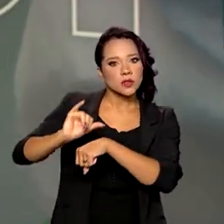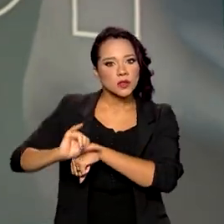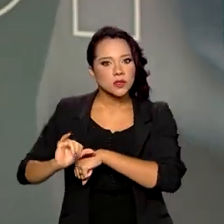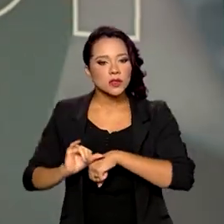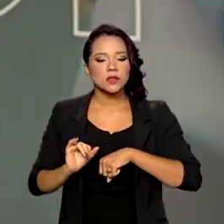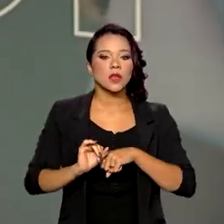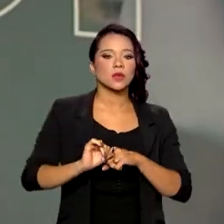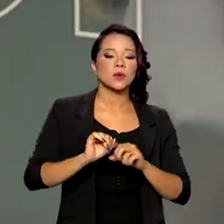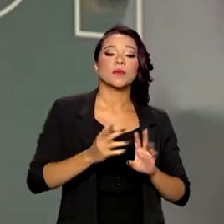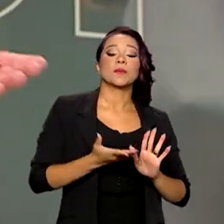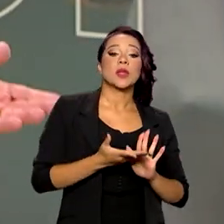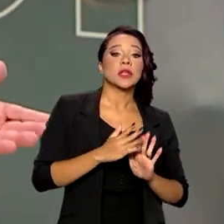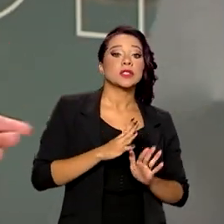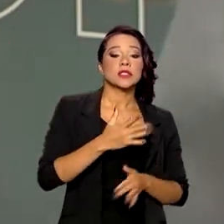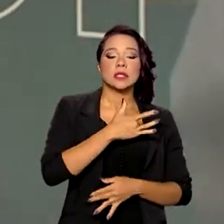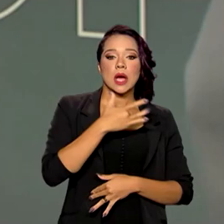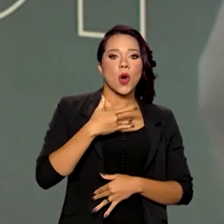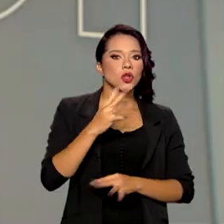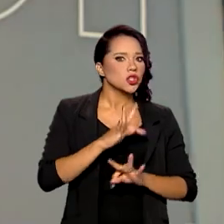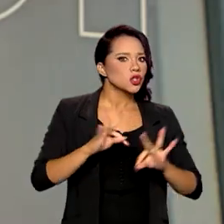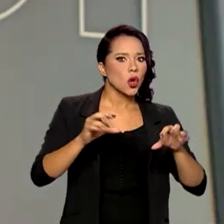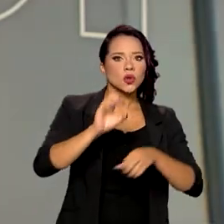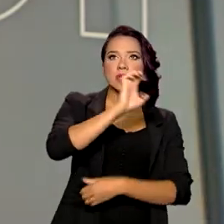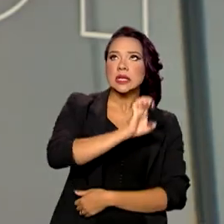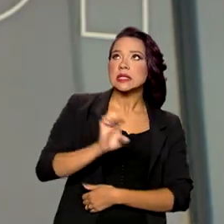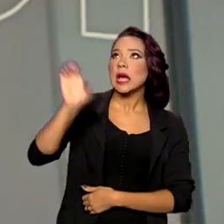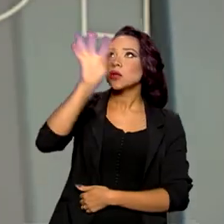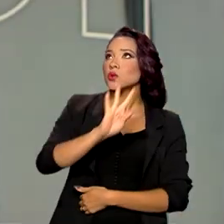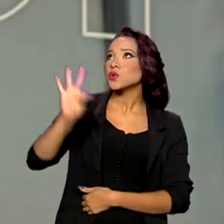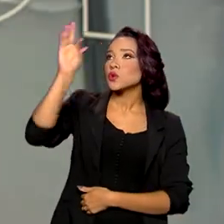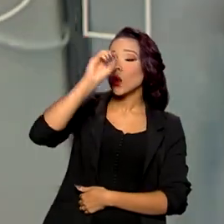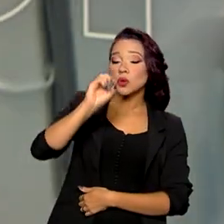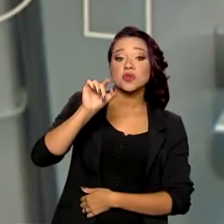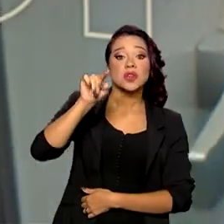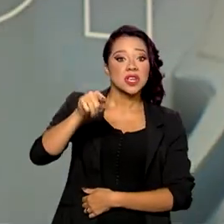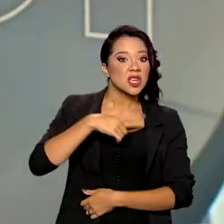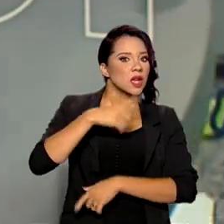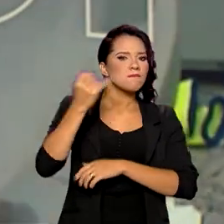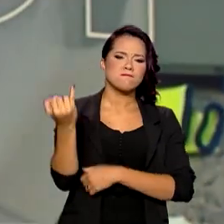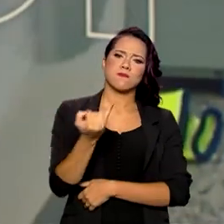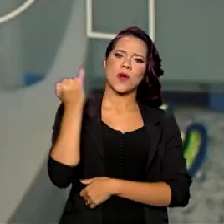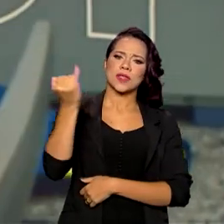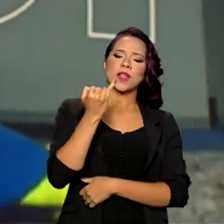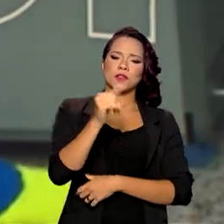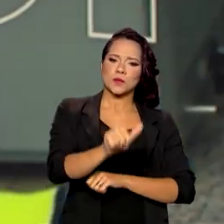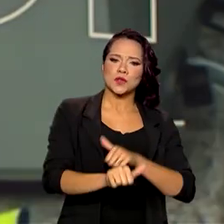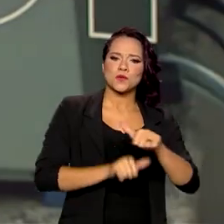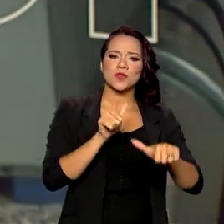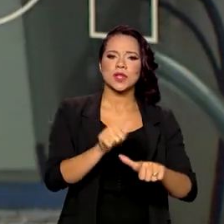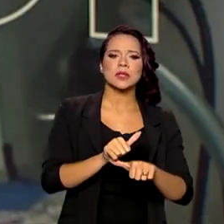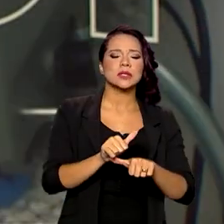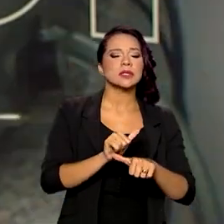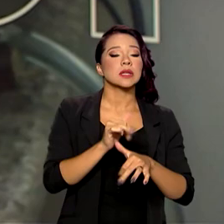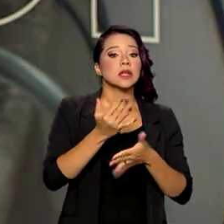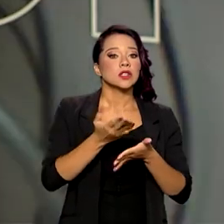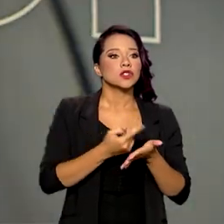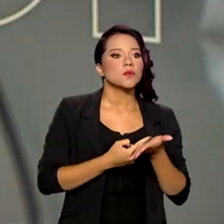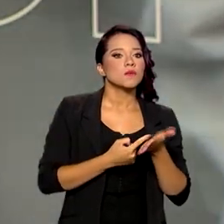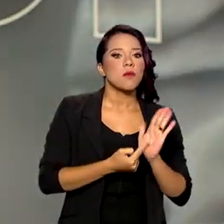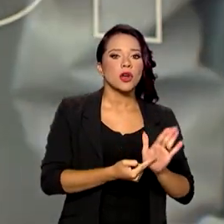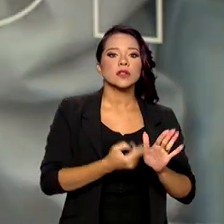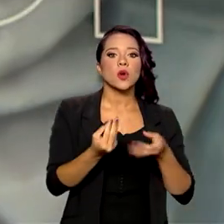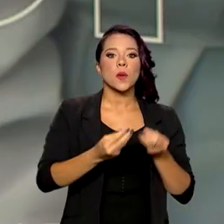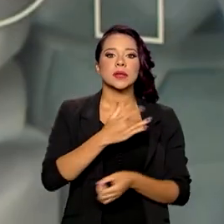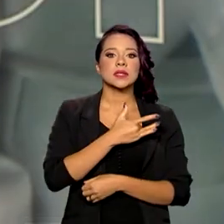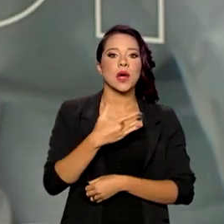todos os estados, que realmente faz a diferença nas mudanças de indicadores de saúde